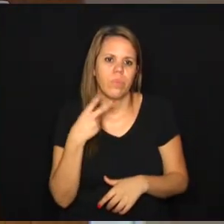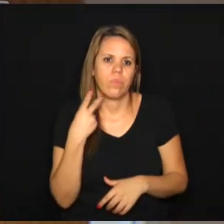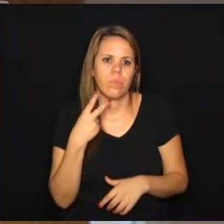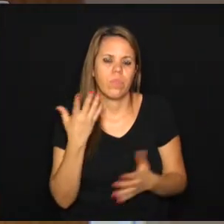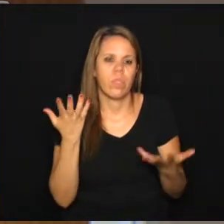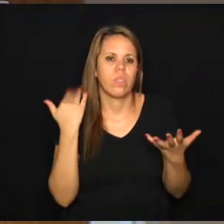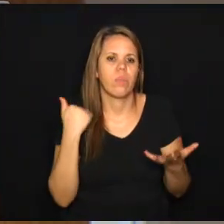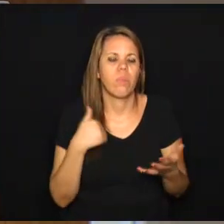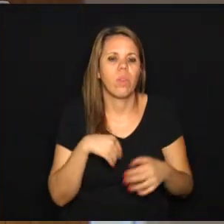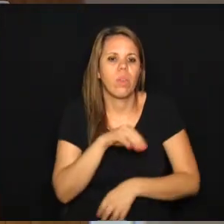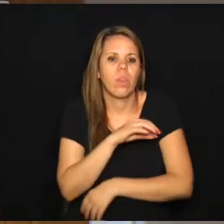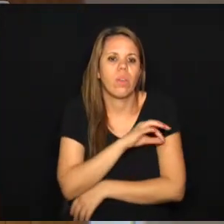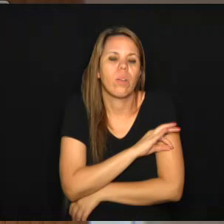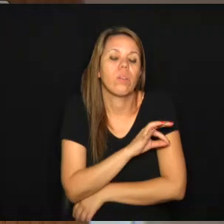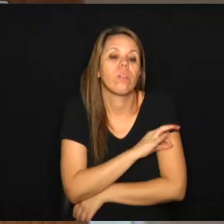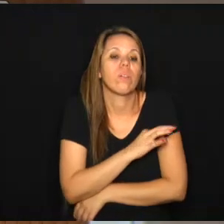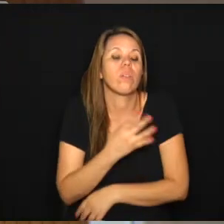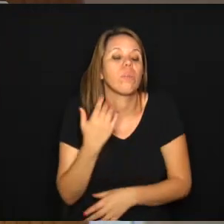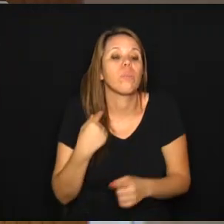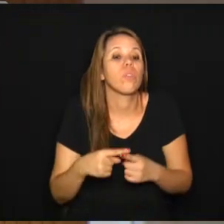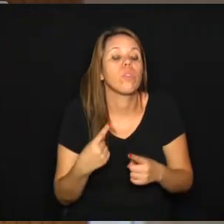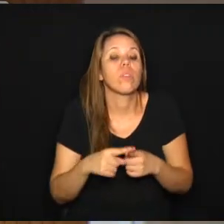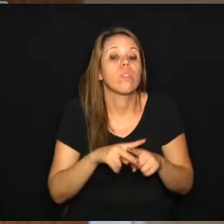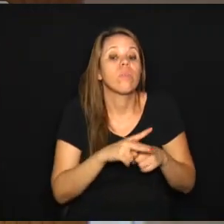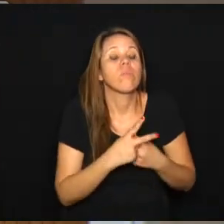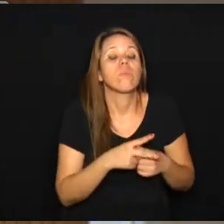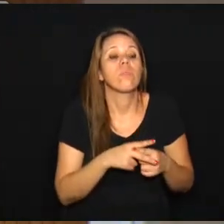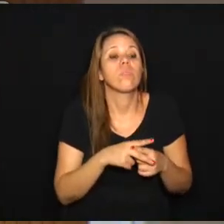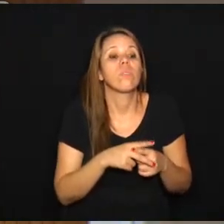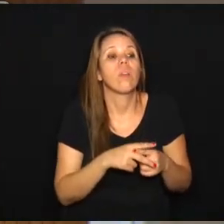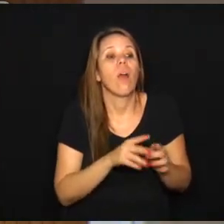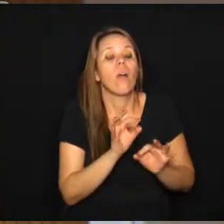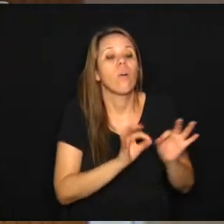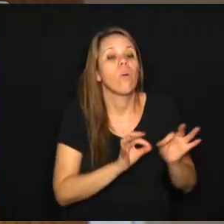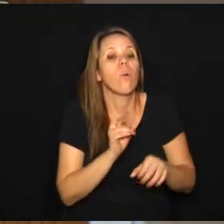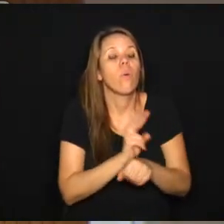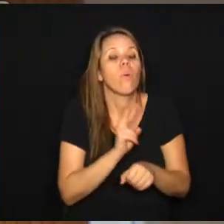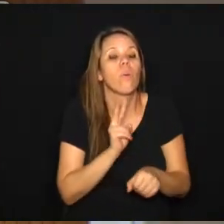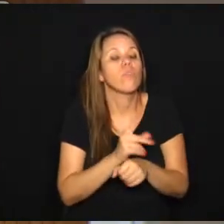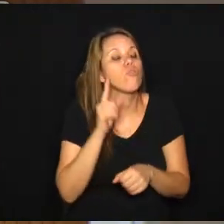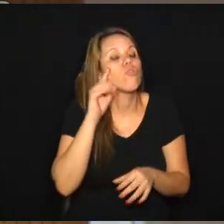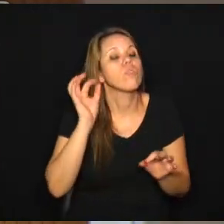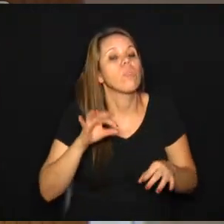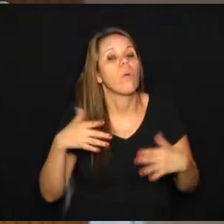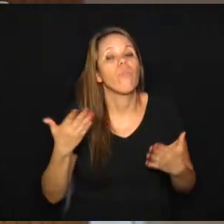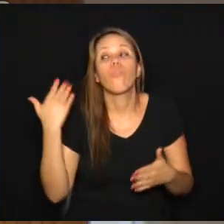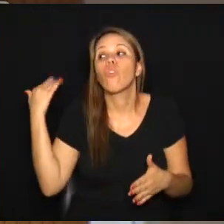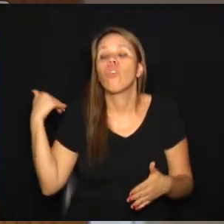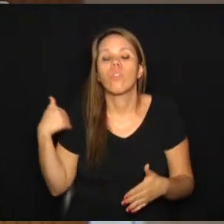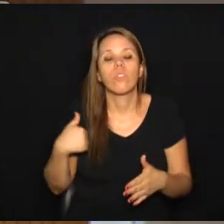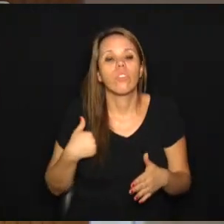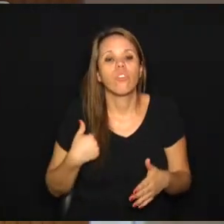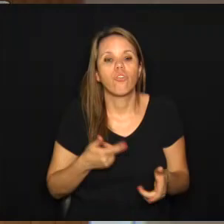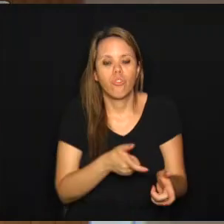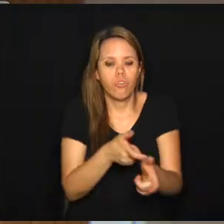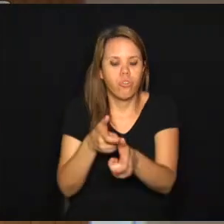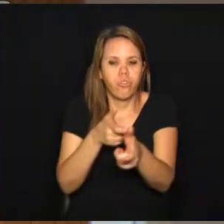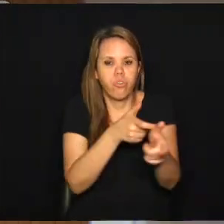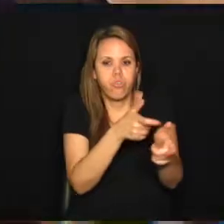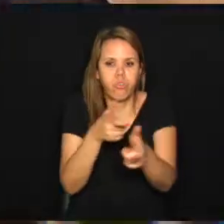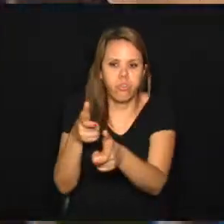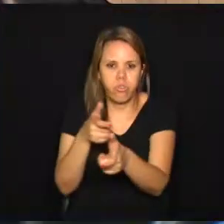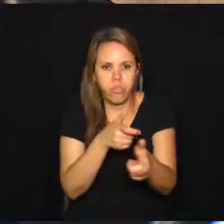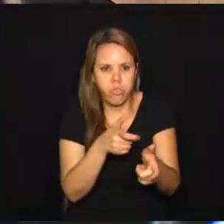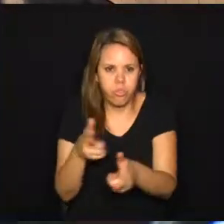questiona ao Executivo se o bosque está com a manutenção em dia. Quer saber também quando foi feita a última detetização no local